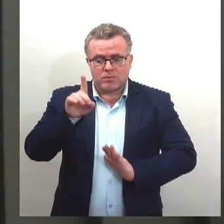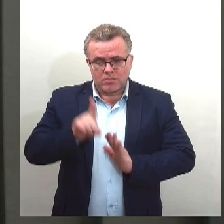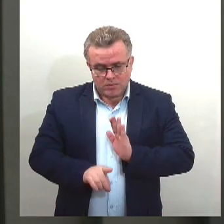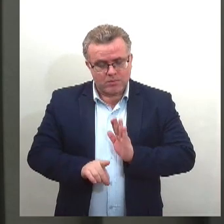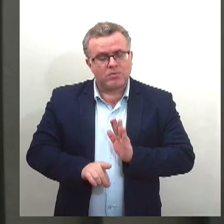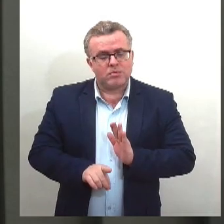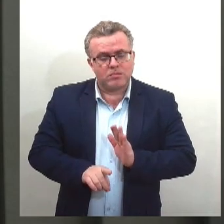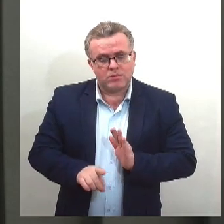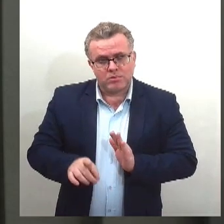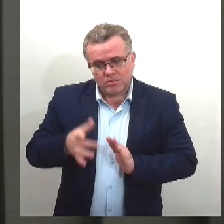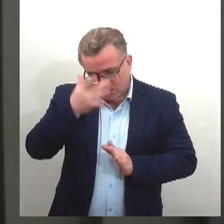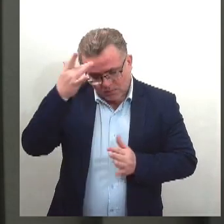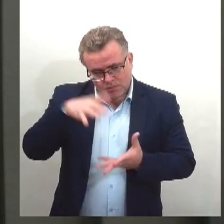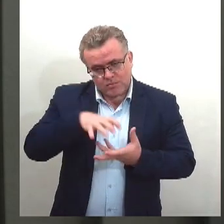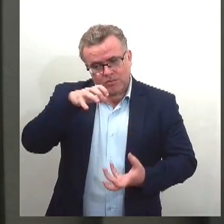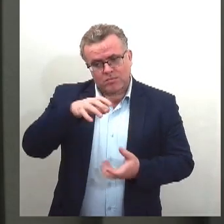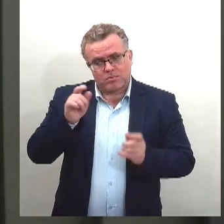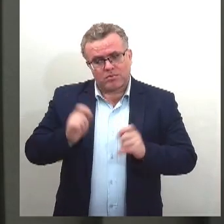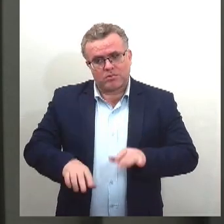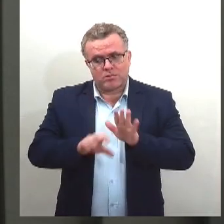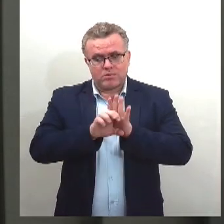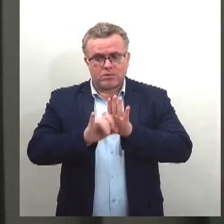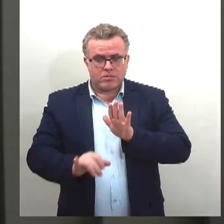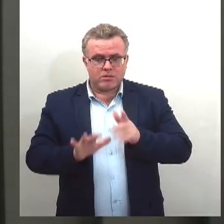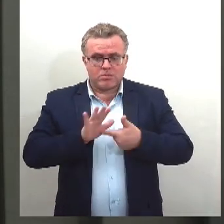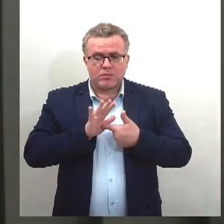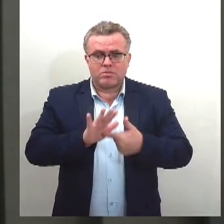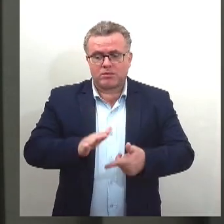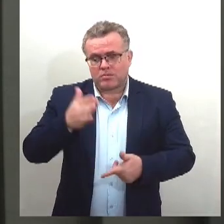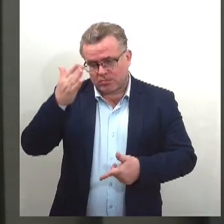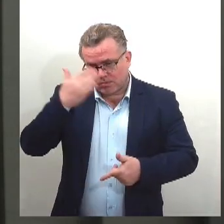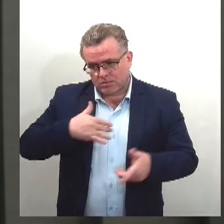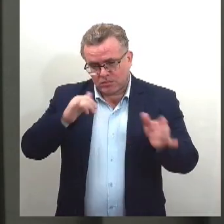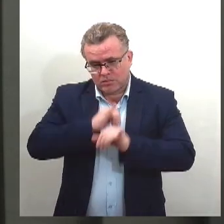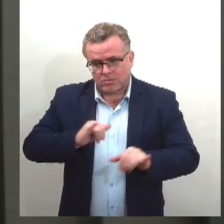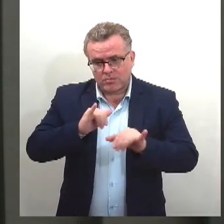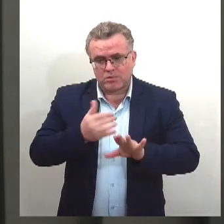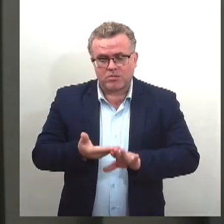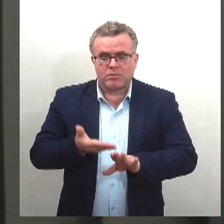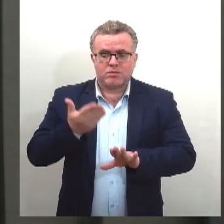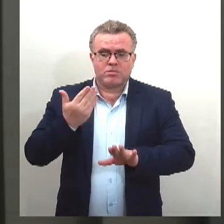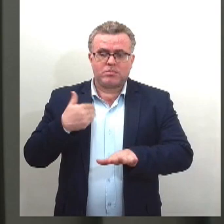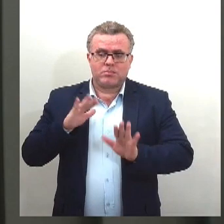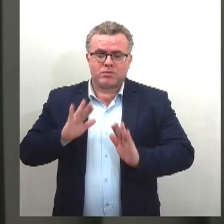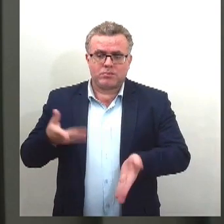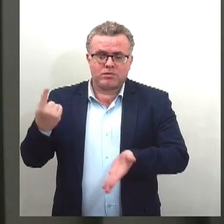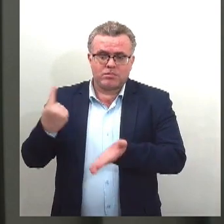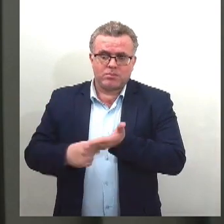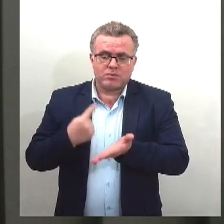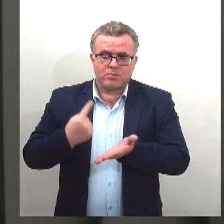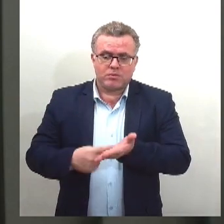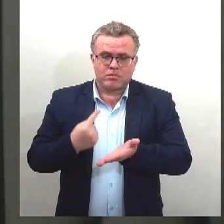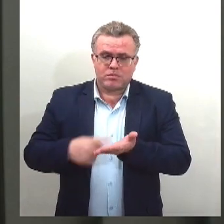O edital é um dos resultados da campanha Destinar, realizada por meio de uma parceria entre a Prefeitura de Aracaju,